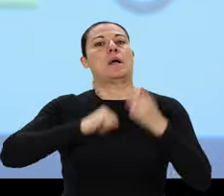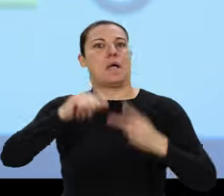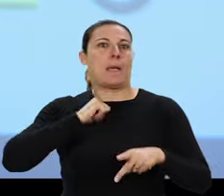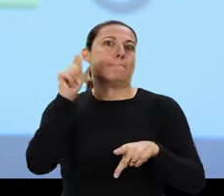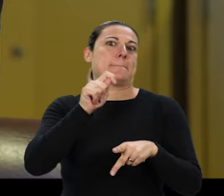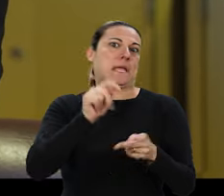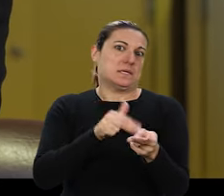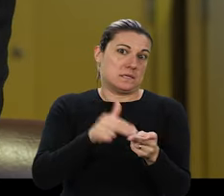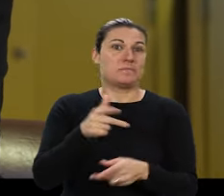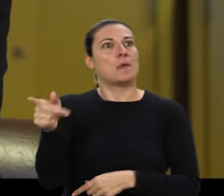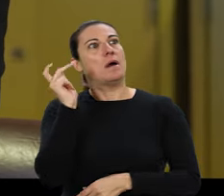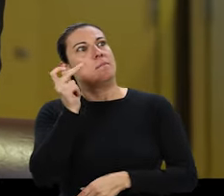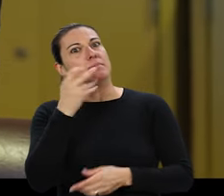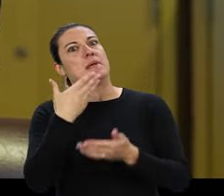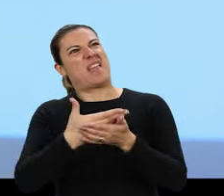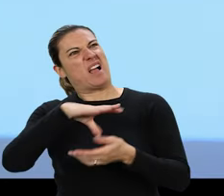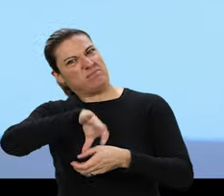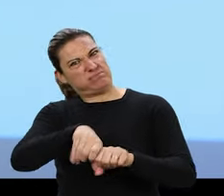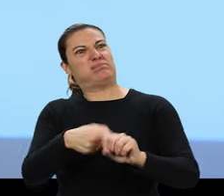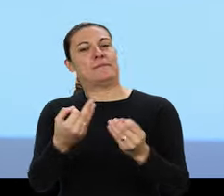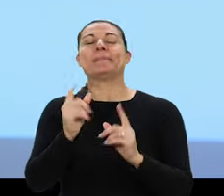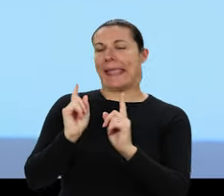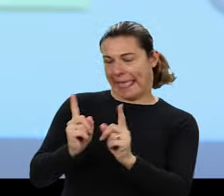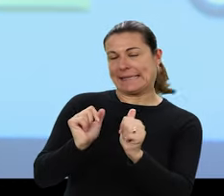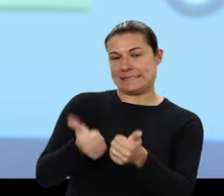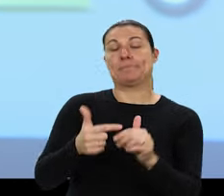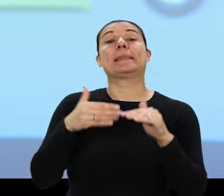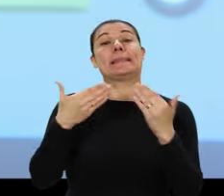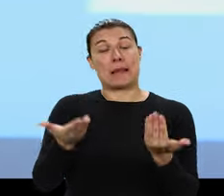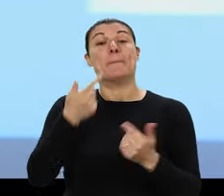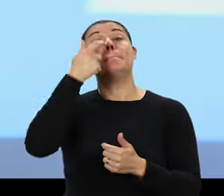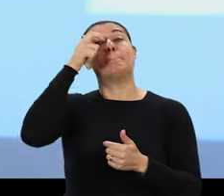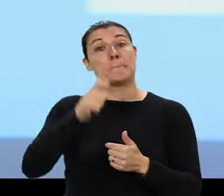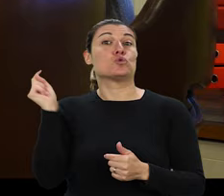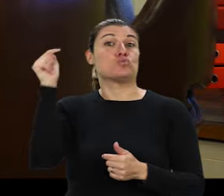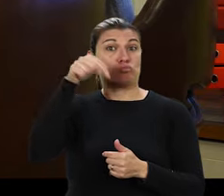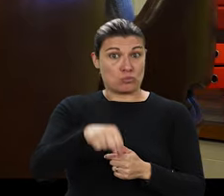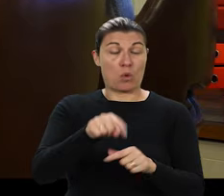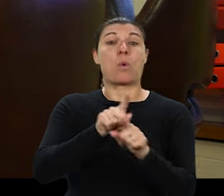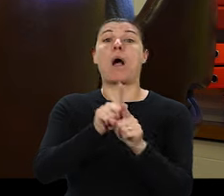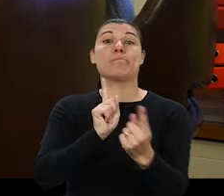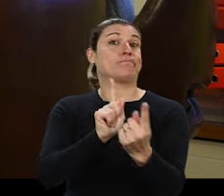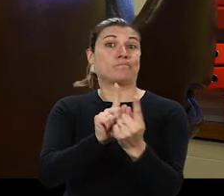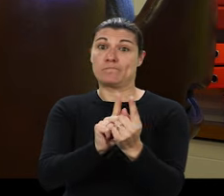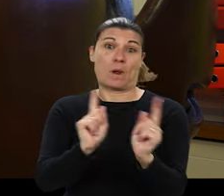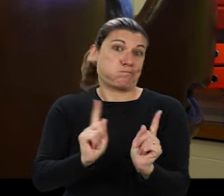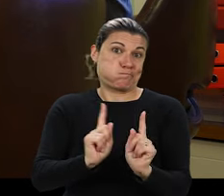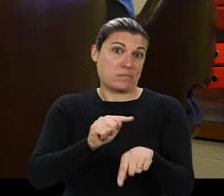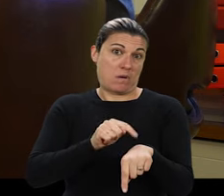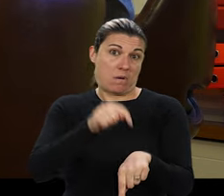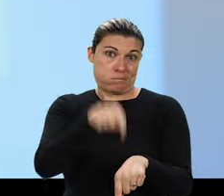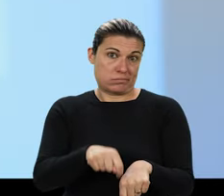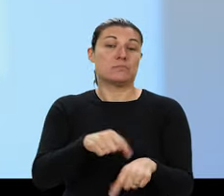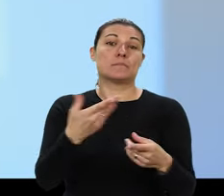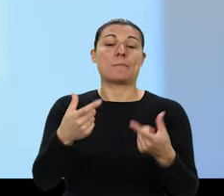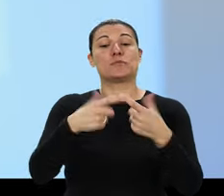para uma cirurgia. Foram anos para dar cabo daquilo. Exato. Bom, então, a pessoa chega lá, não consegue ser atendida na